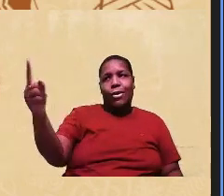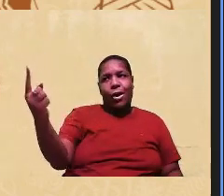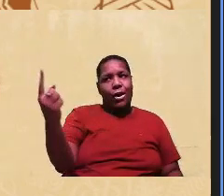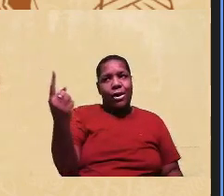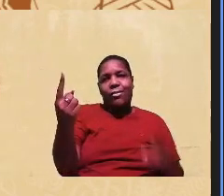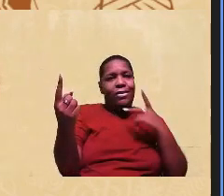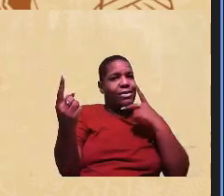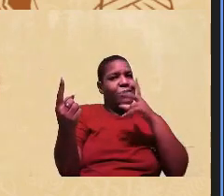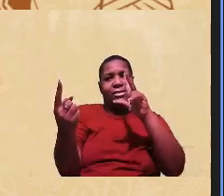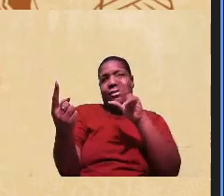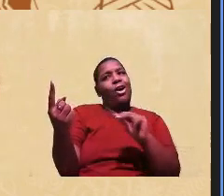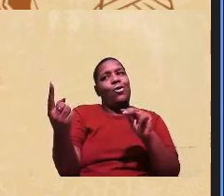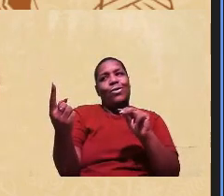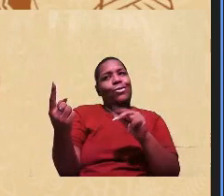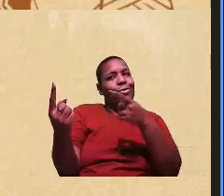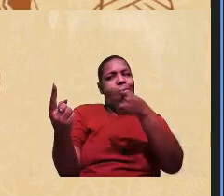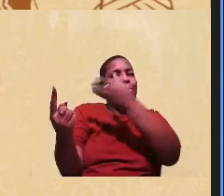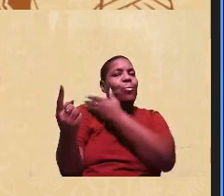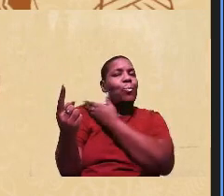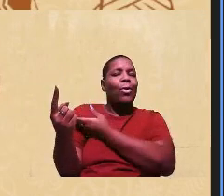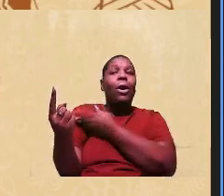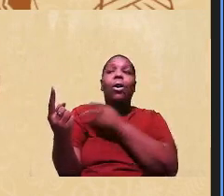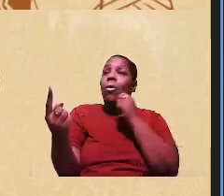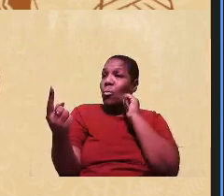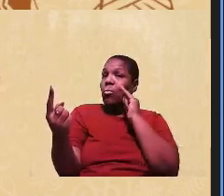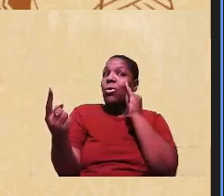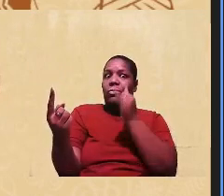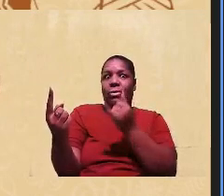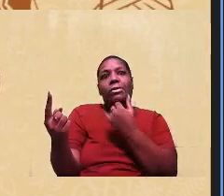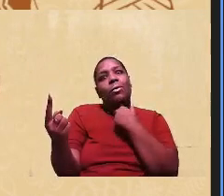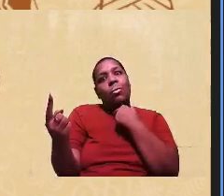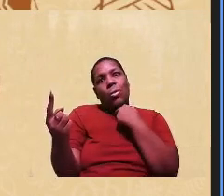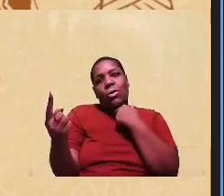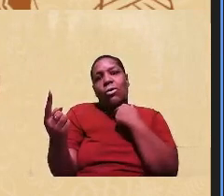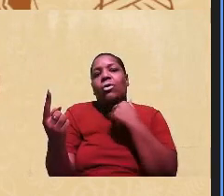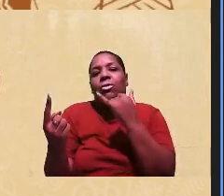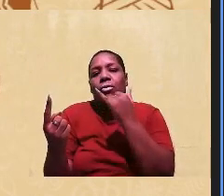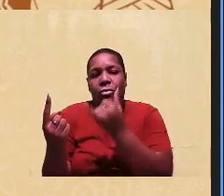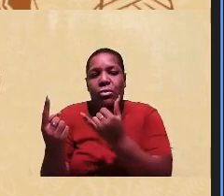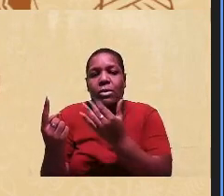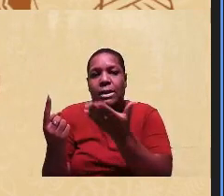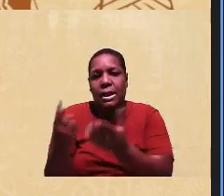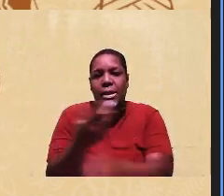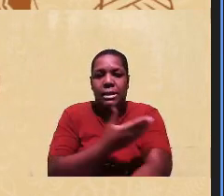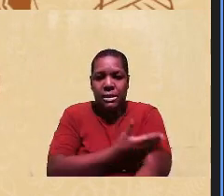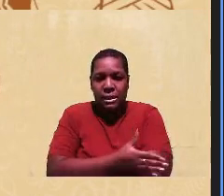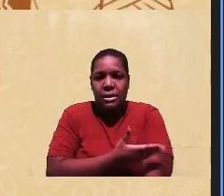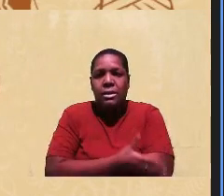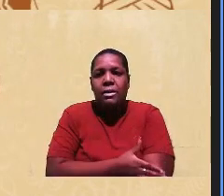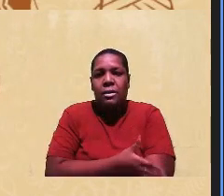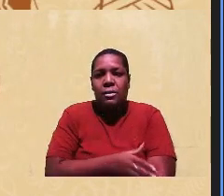cara, falar, o esse branco está fazendo aqui? Não posso falar, porque todo mundo é treinado mesmo